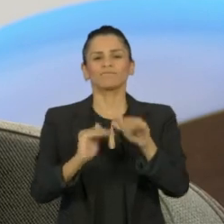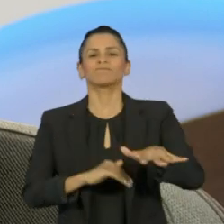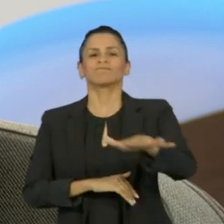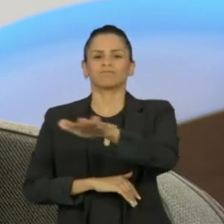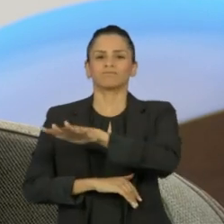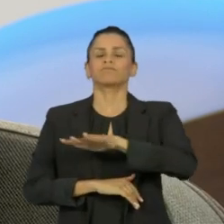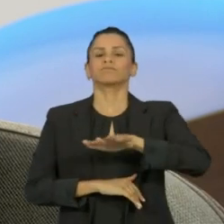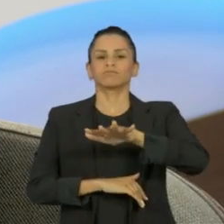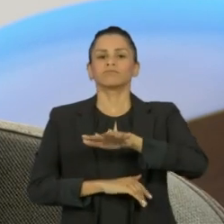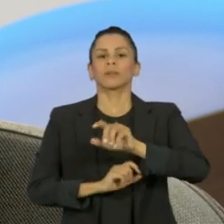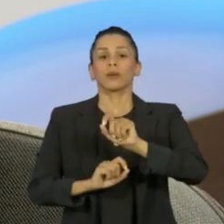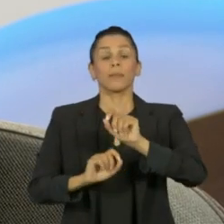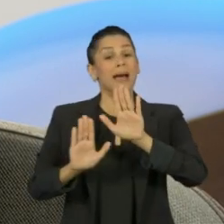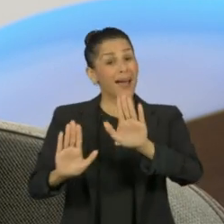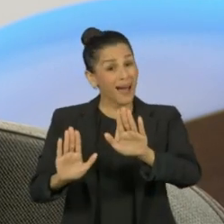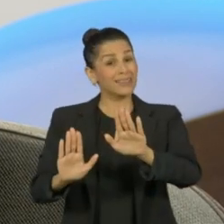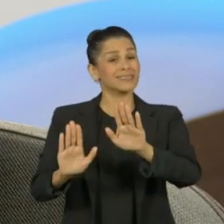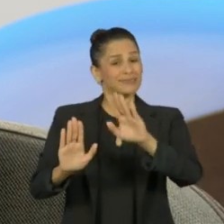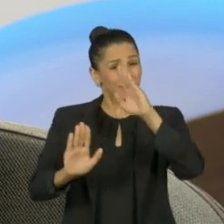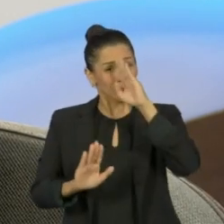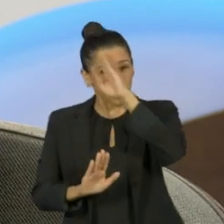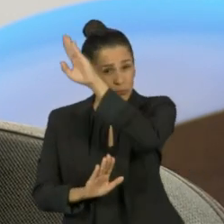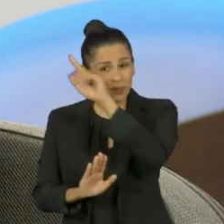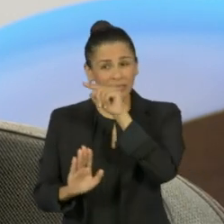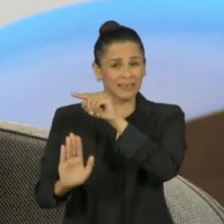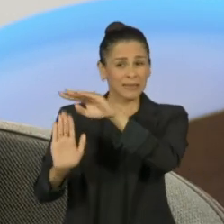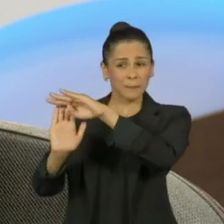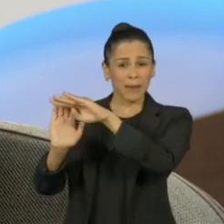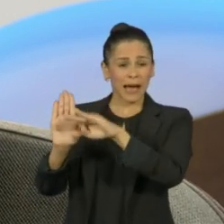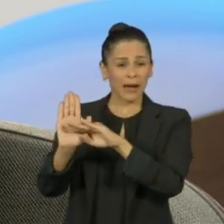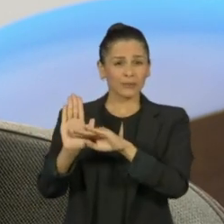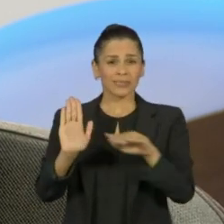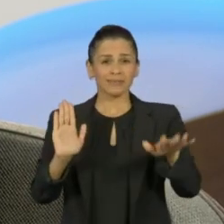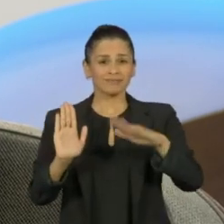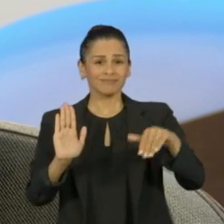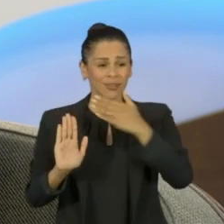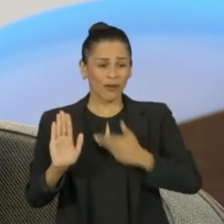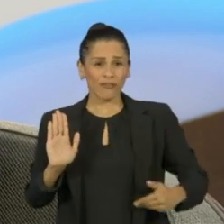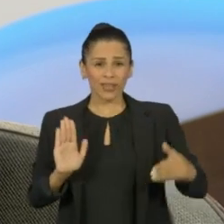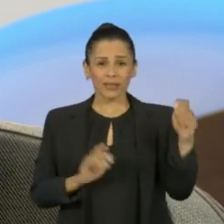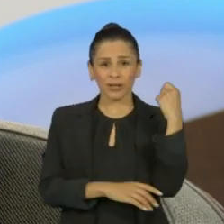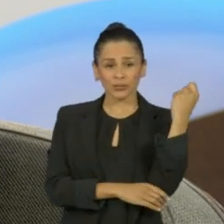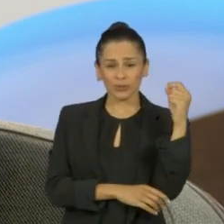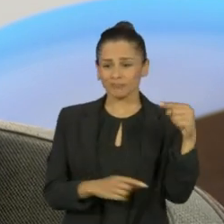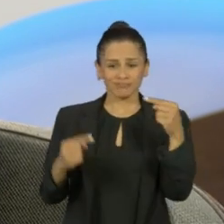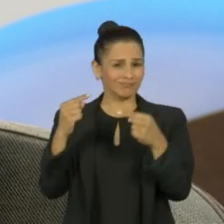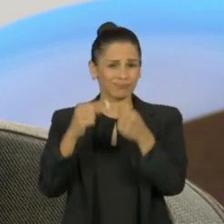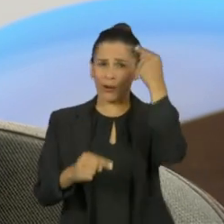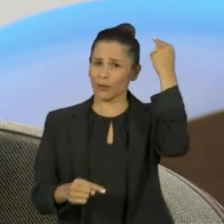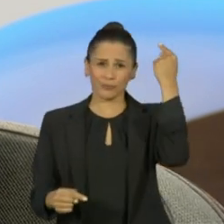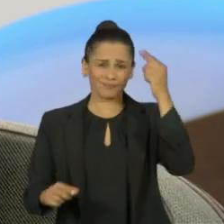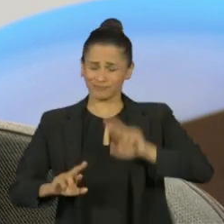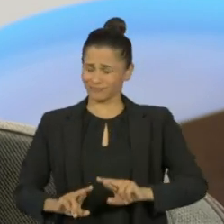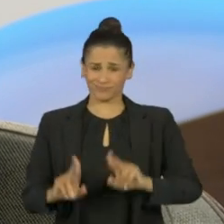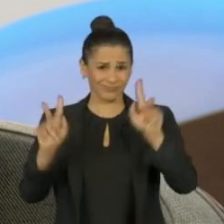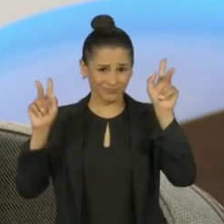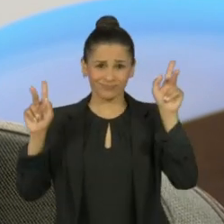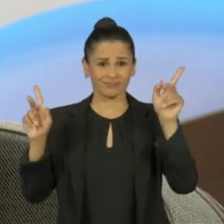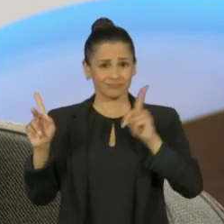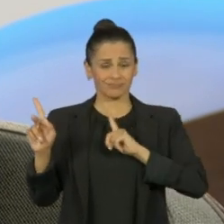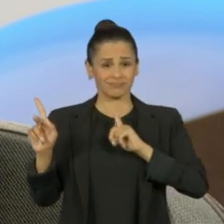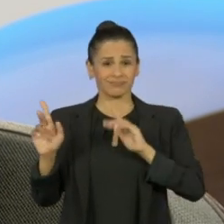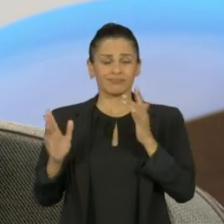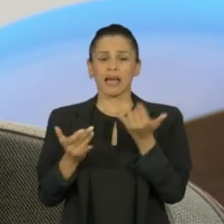profundas diferenças com o presidente da república. Eu não acho que deva ser oposição no sentido de atrapalhar políticas